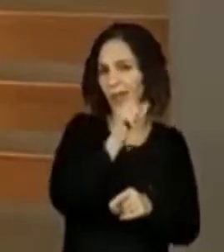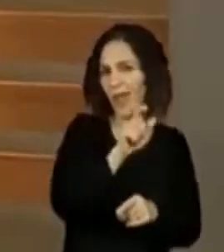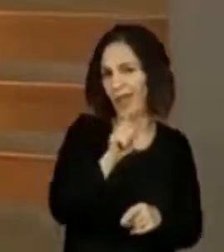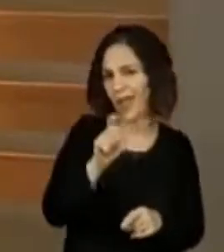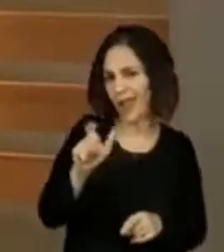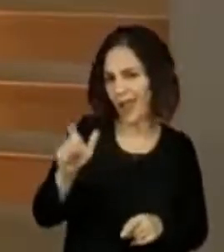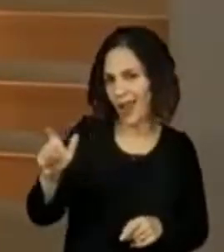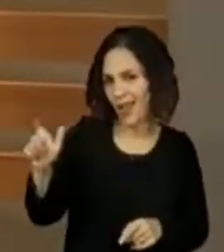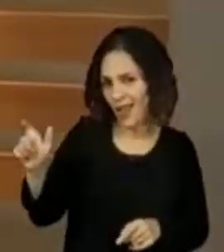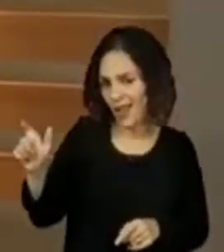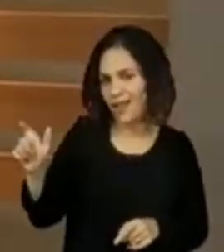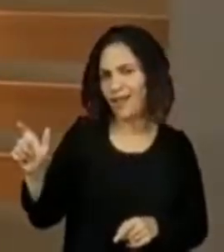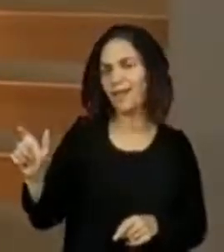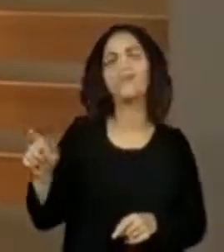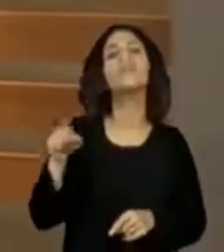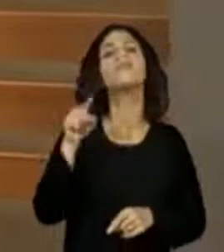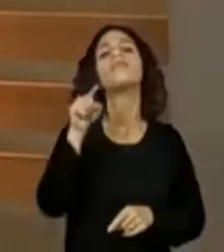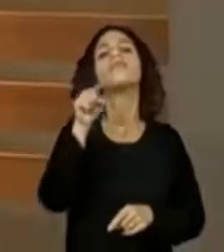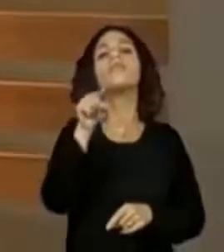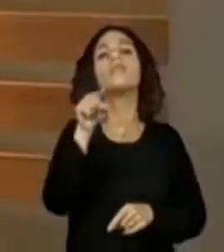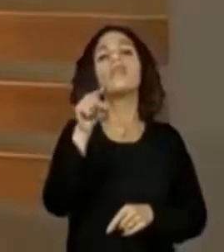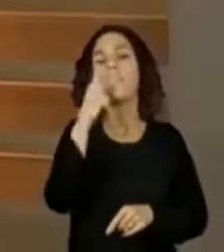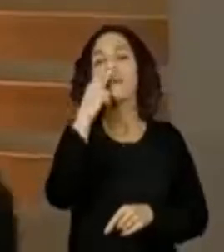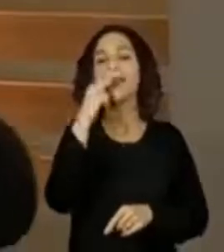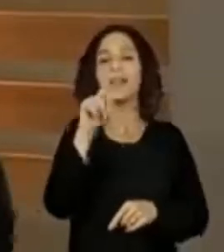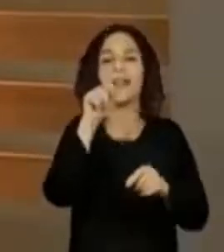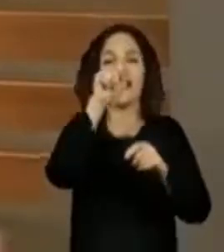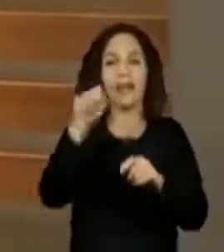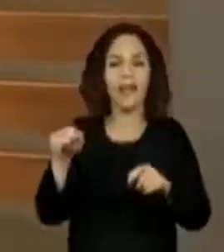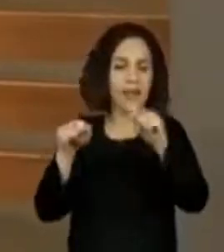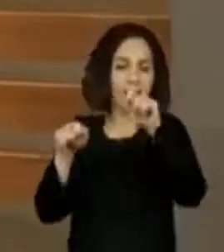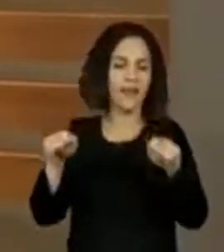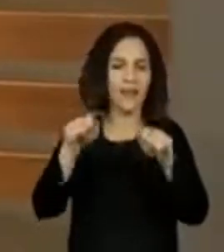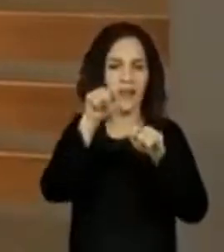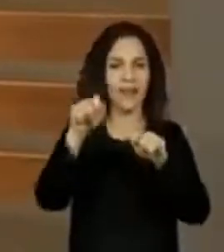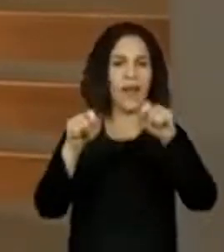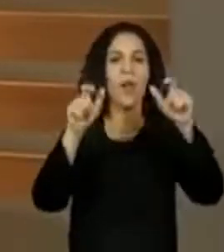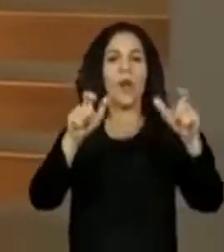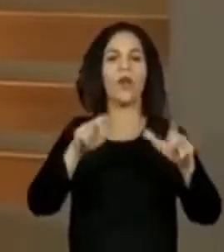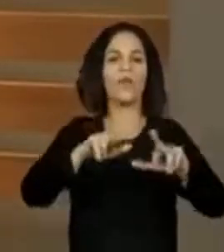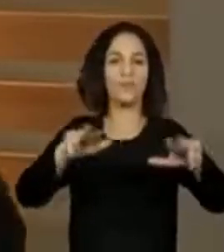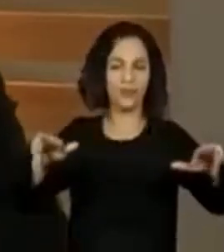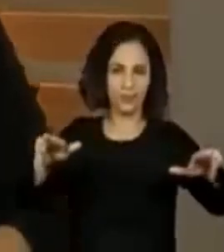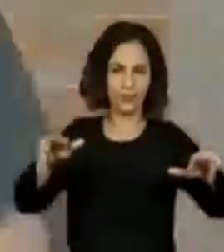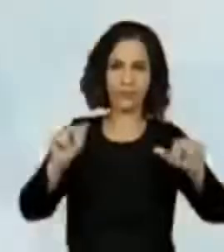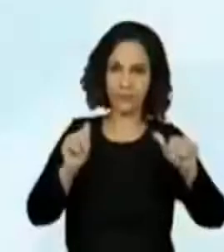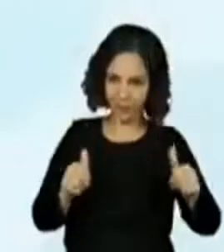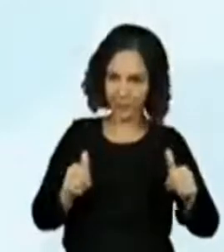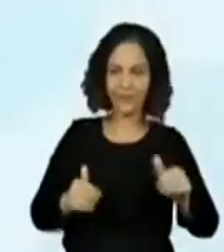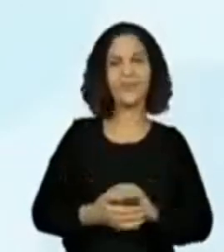vão ter palavras, que você vai fazer mais vezes em vários lugares. Vamos lá?